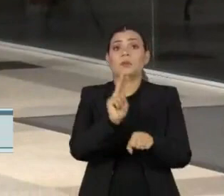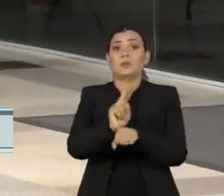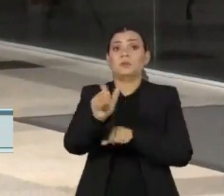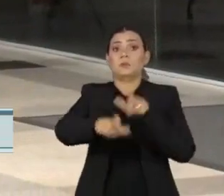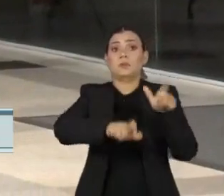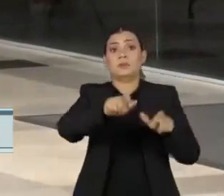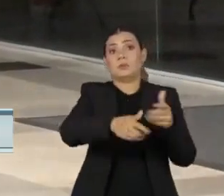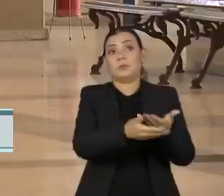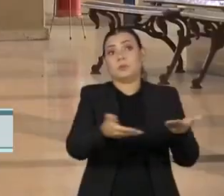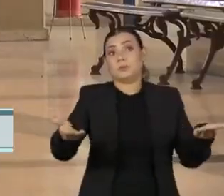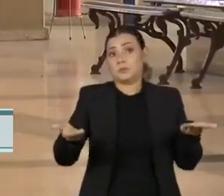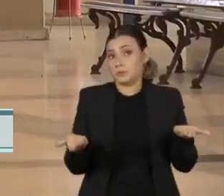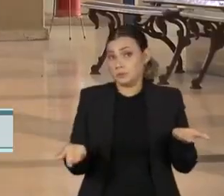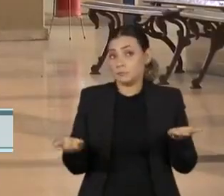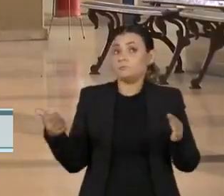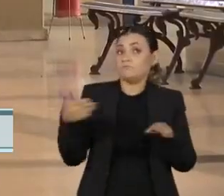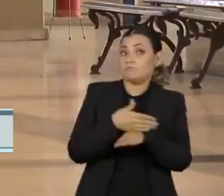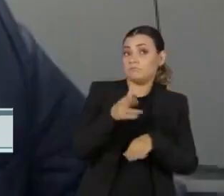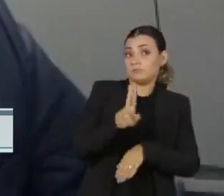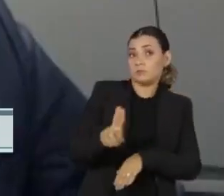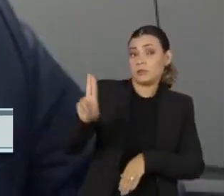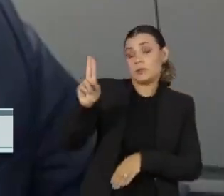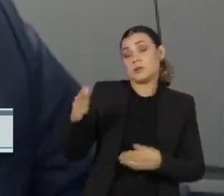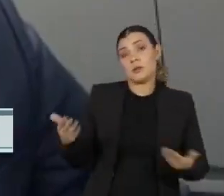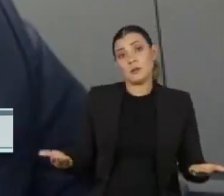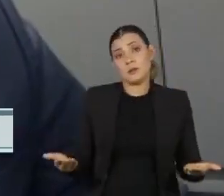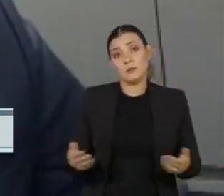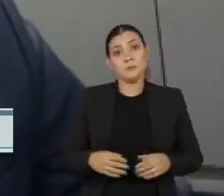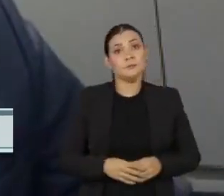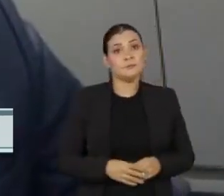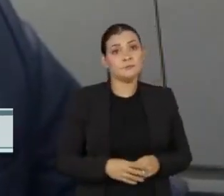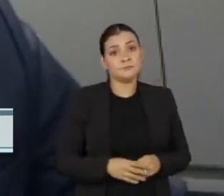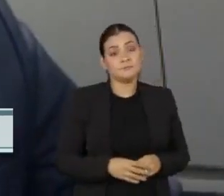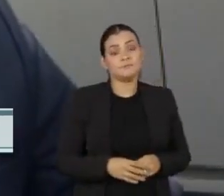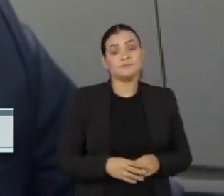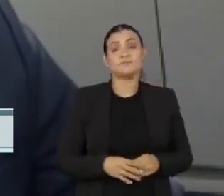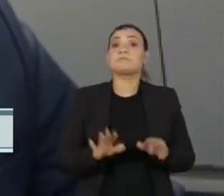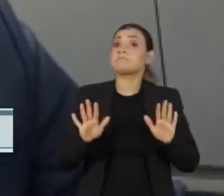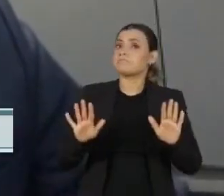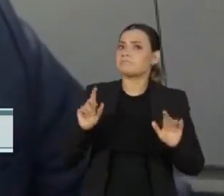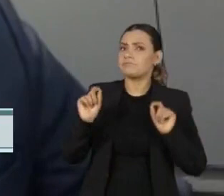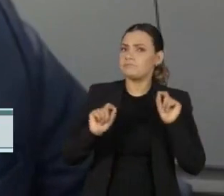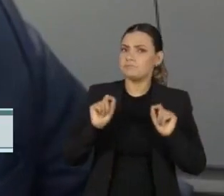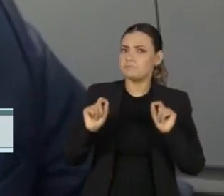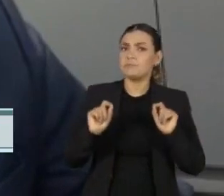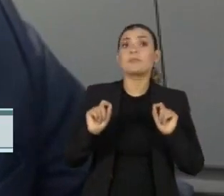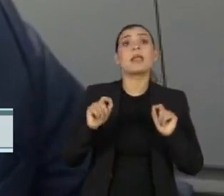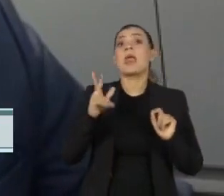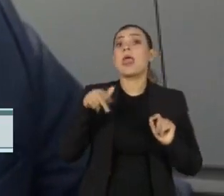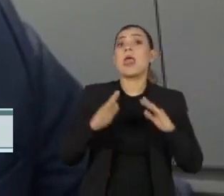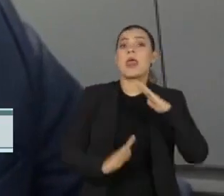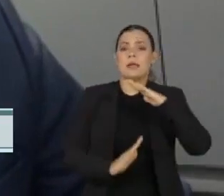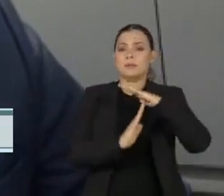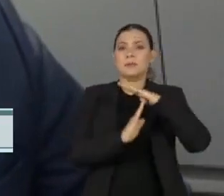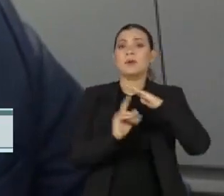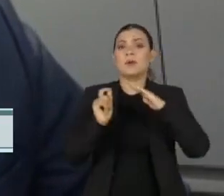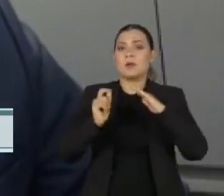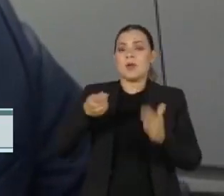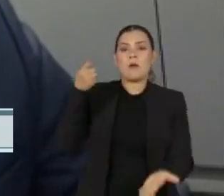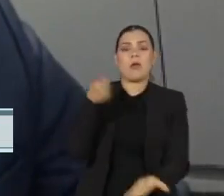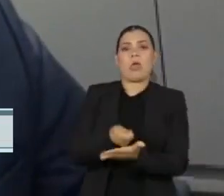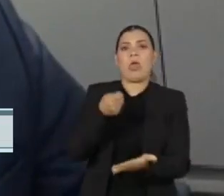todos aqueles que frequentam a universidade. Ela passa a ultrapassar o seu limite e